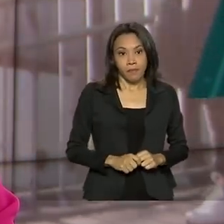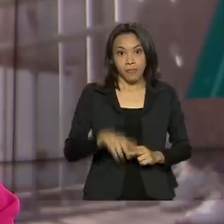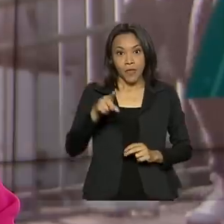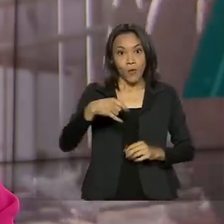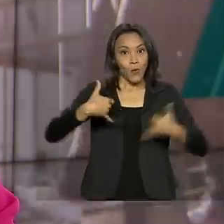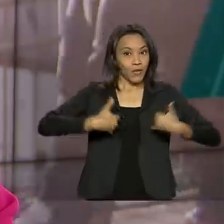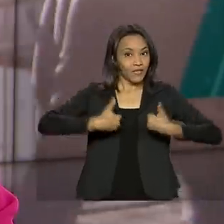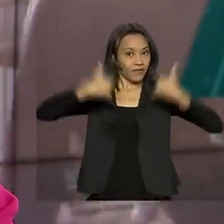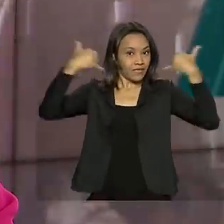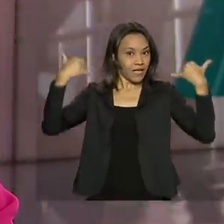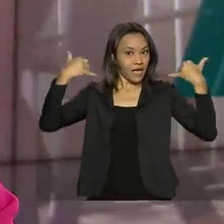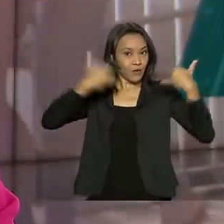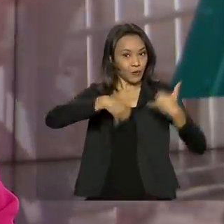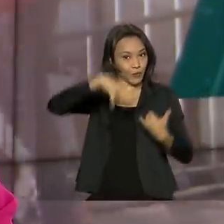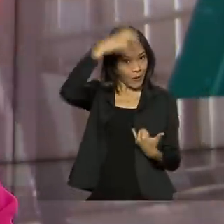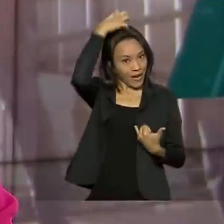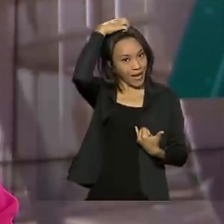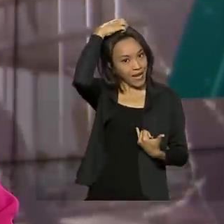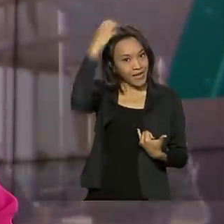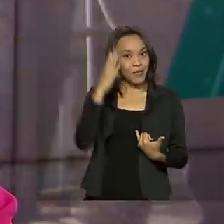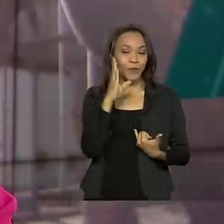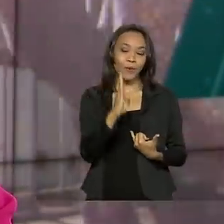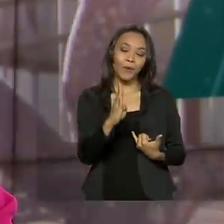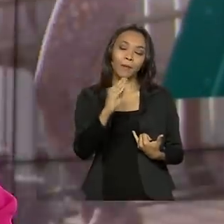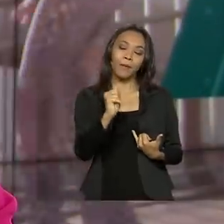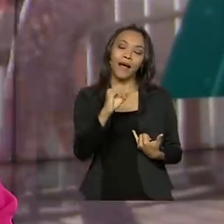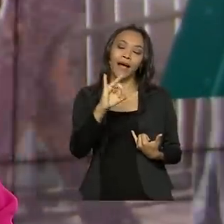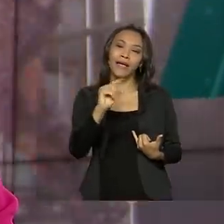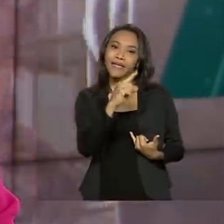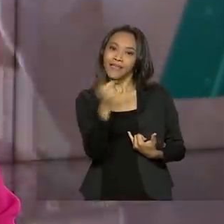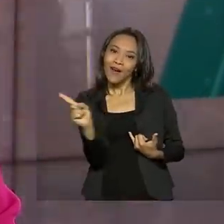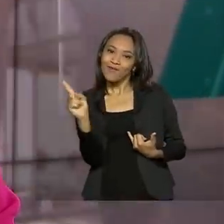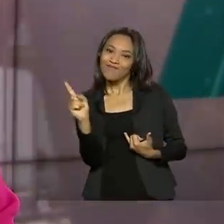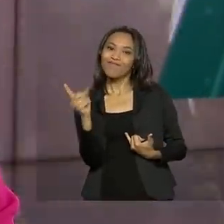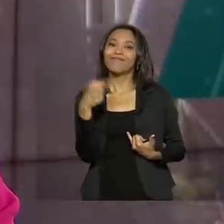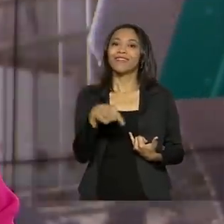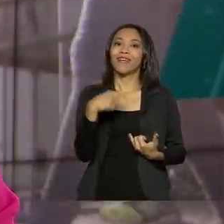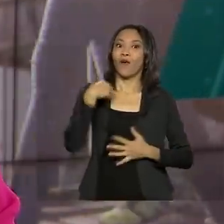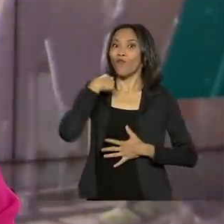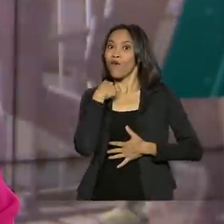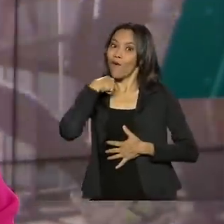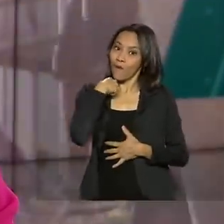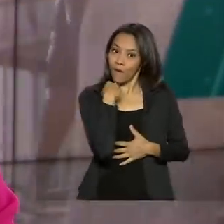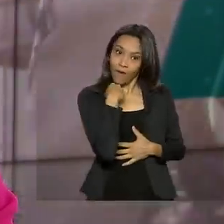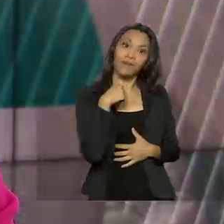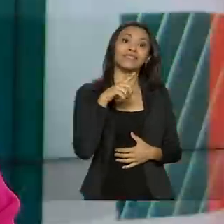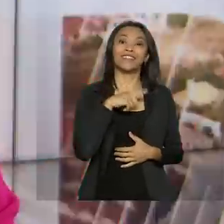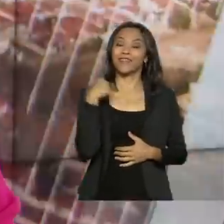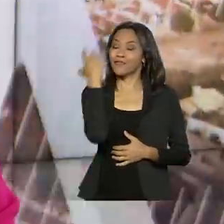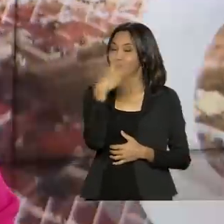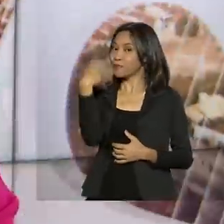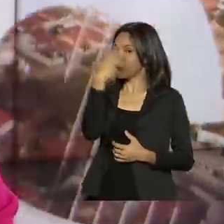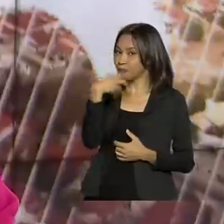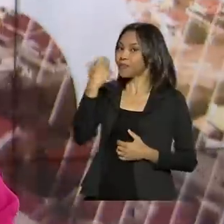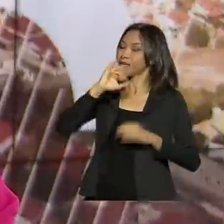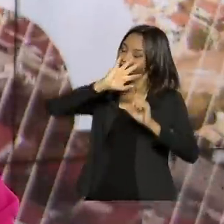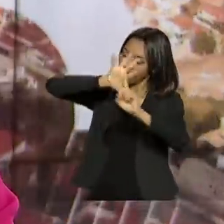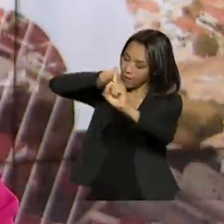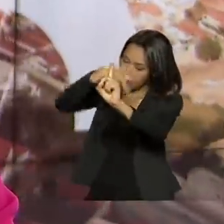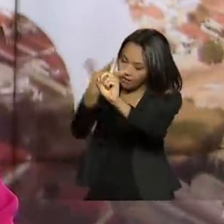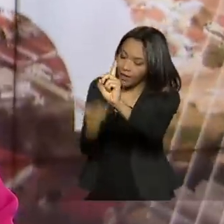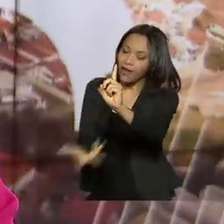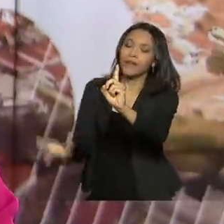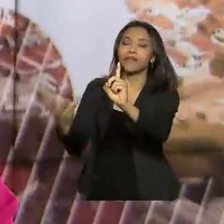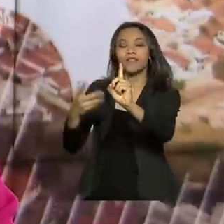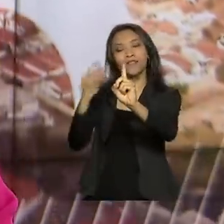do Baião, Luiz Gonzaga e Dia Nacional do Forró, comemorados nesta segunda-feira, teve muita música e homenagens à